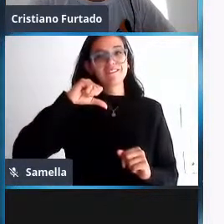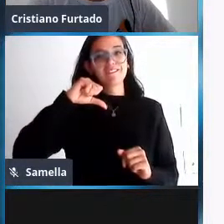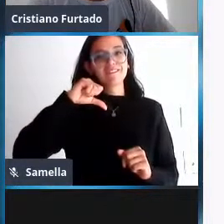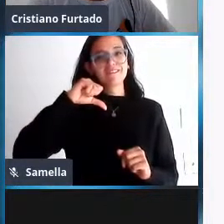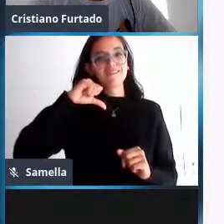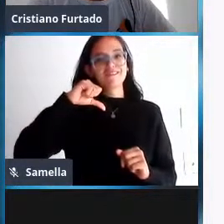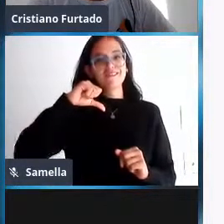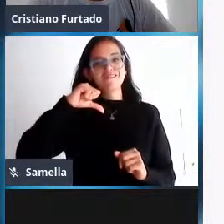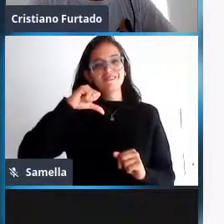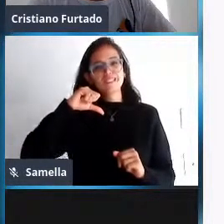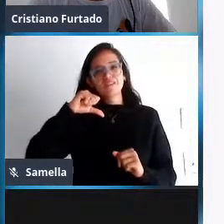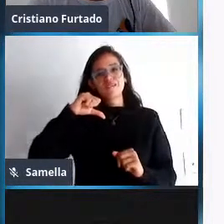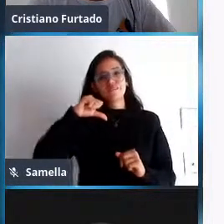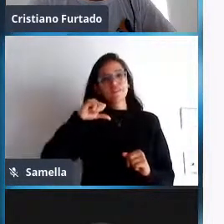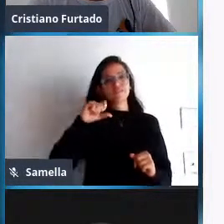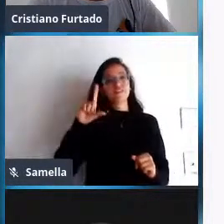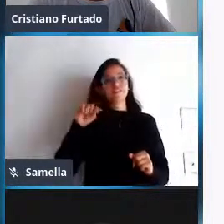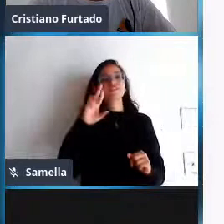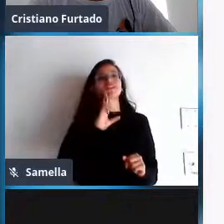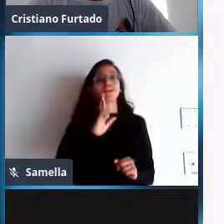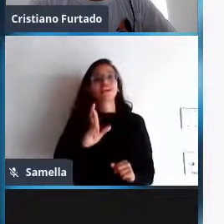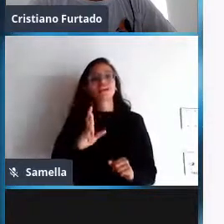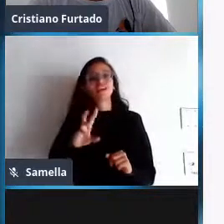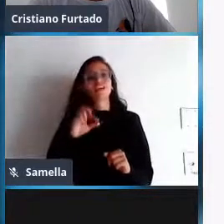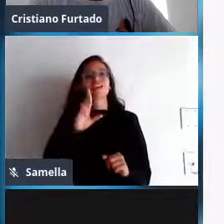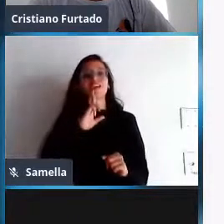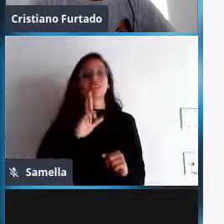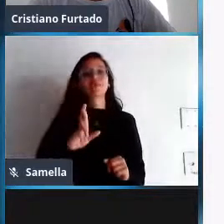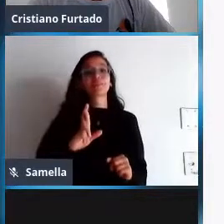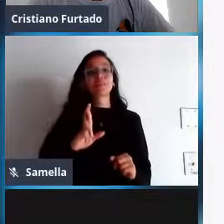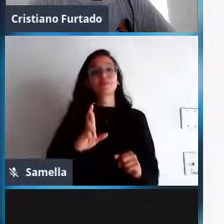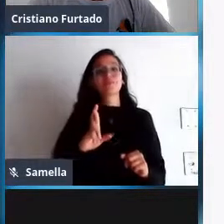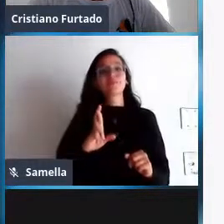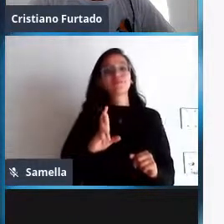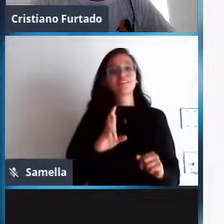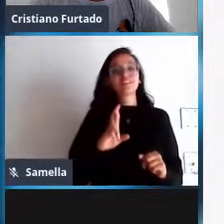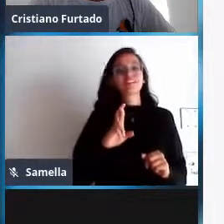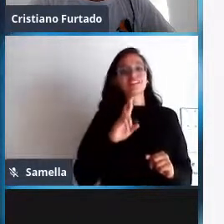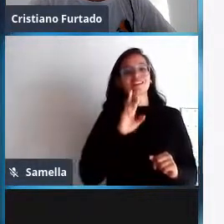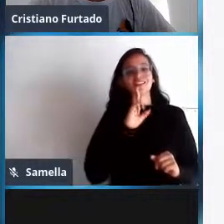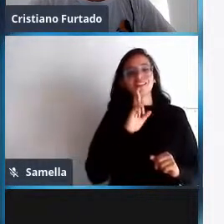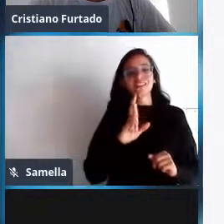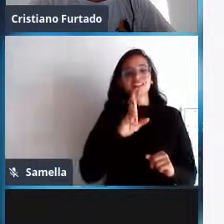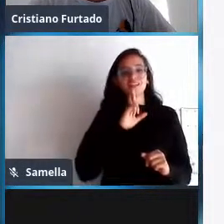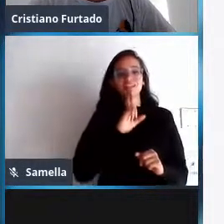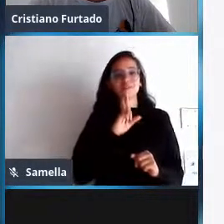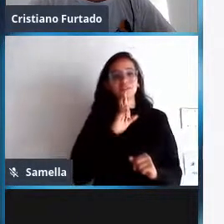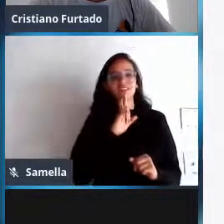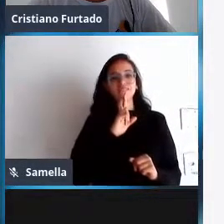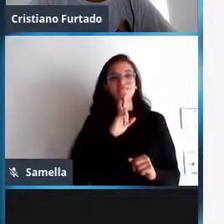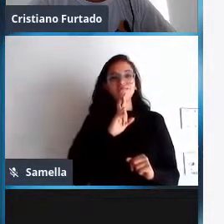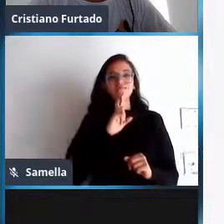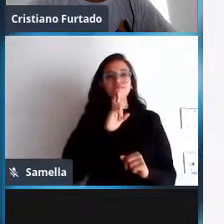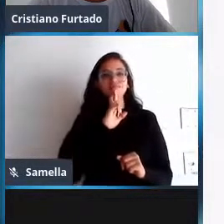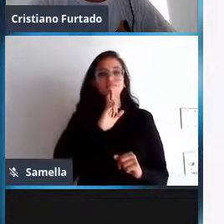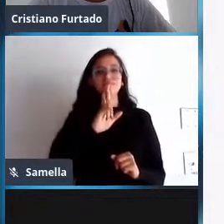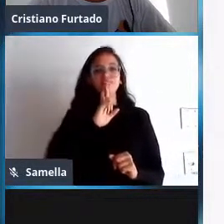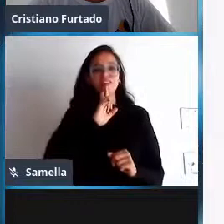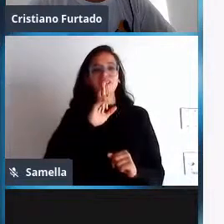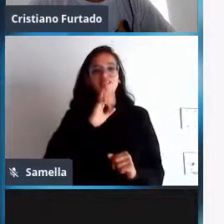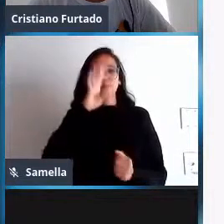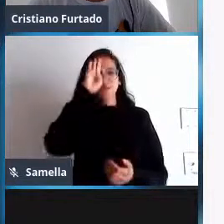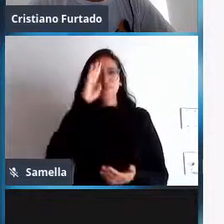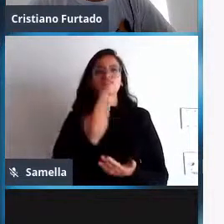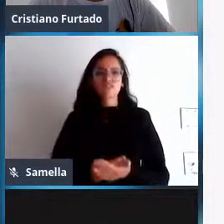que eu tô vendo direto no chat deixa eu ver aqui no chat eu não tô vendo no chat ele já respondeu posso confiar então